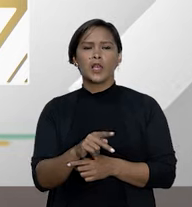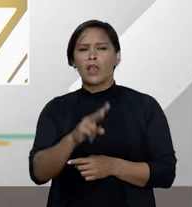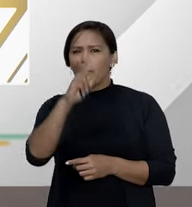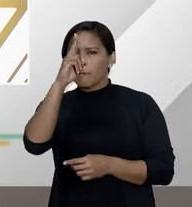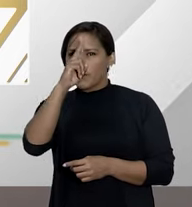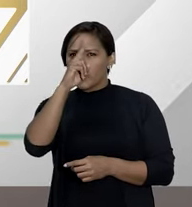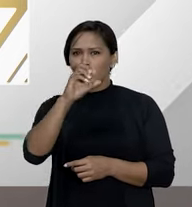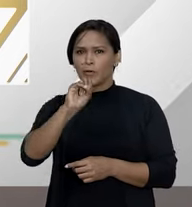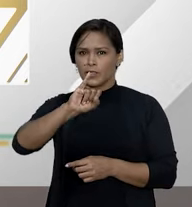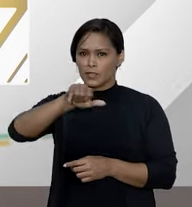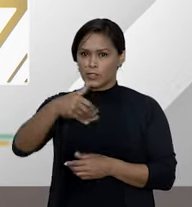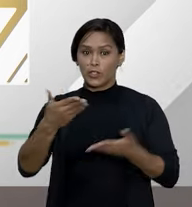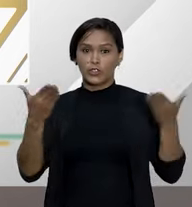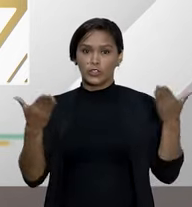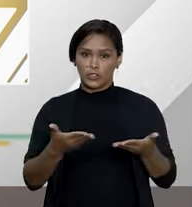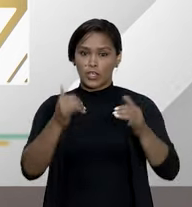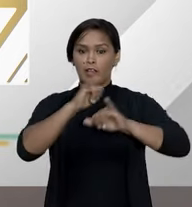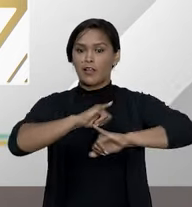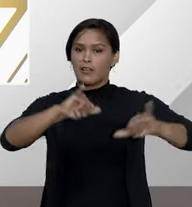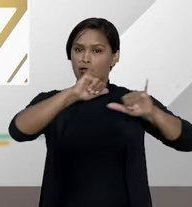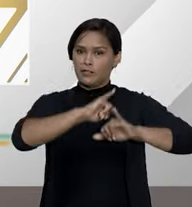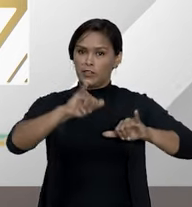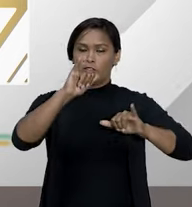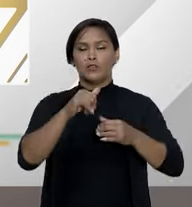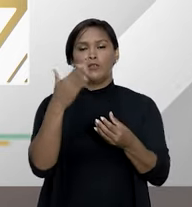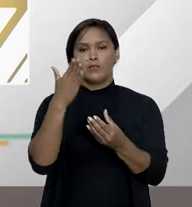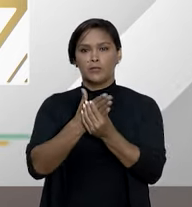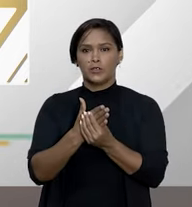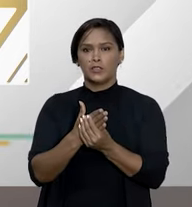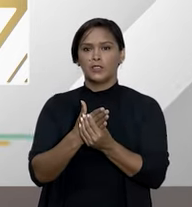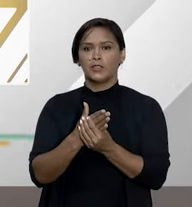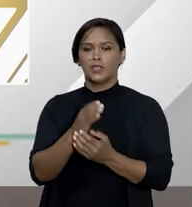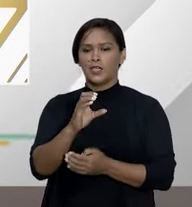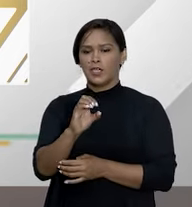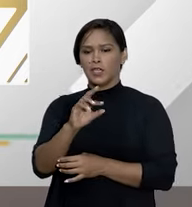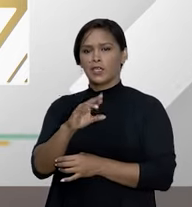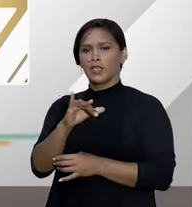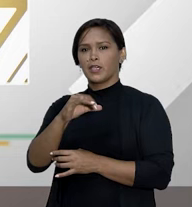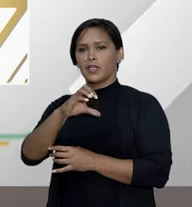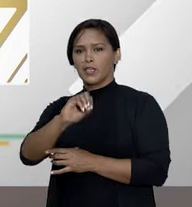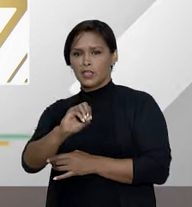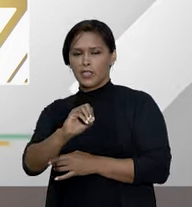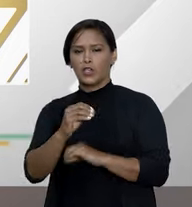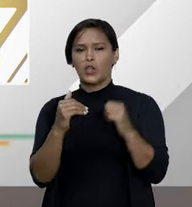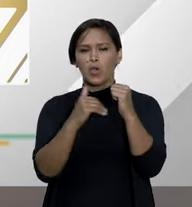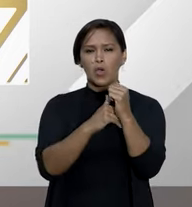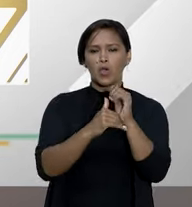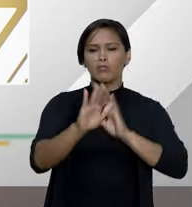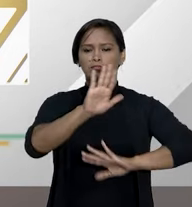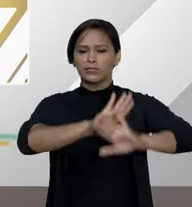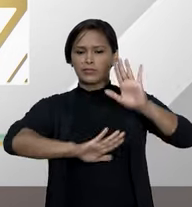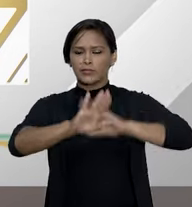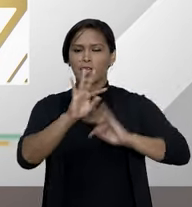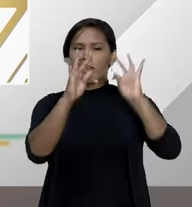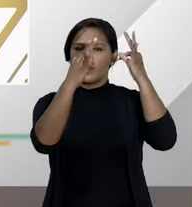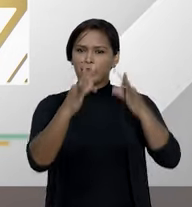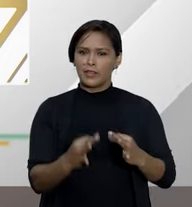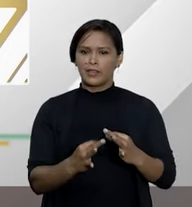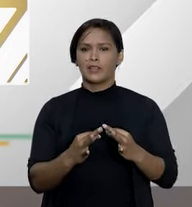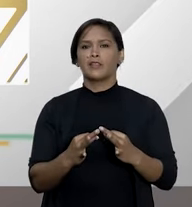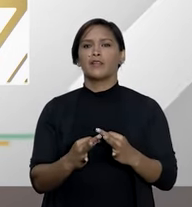o STJ já se pronunciou sobre procedimento de criopreservação de óvulos de paciente em tratamento